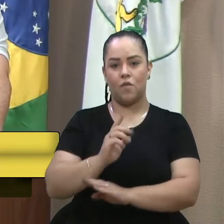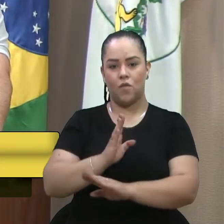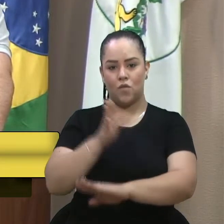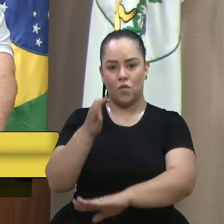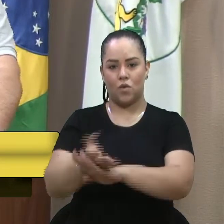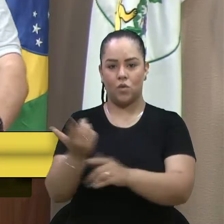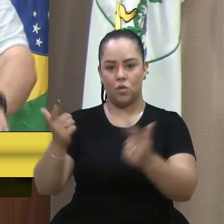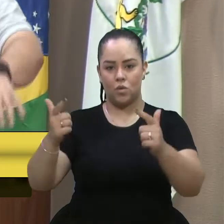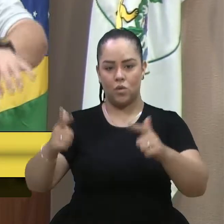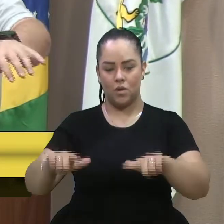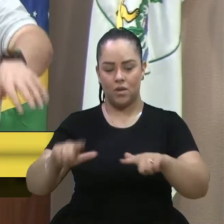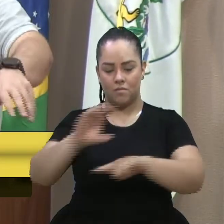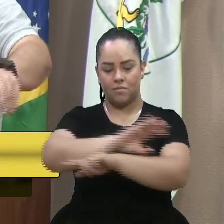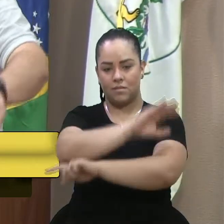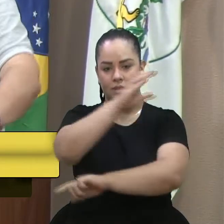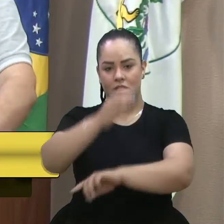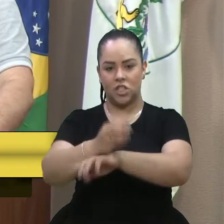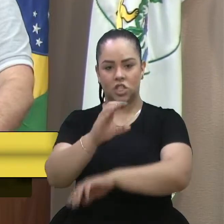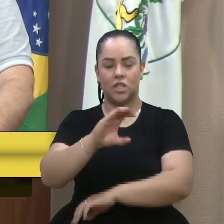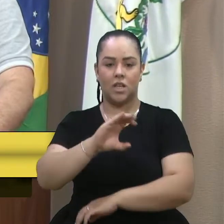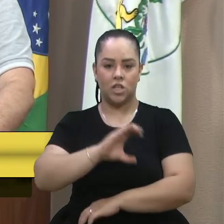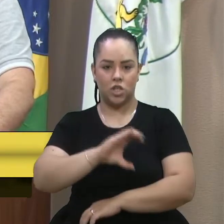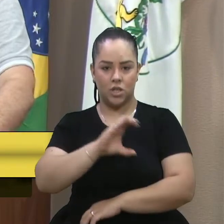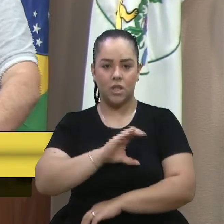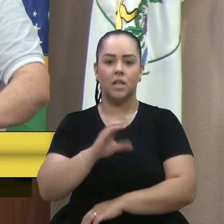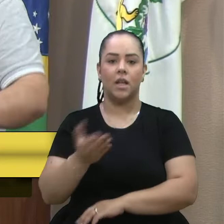estava no jogo, eles estavam ali com a gente,